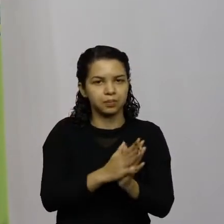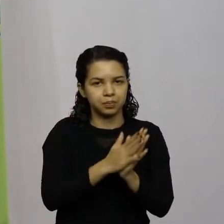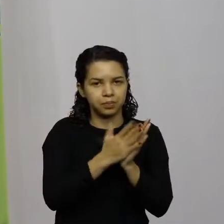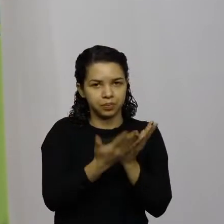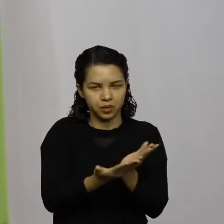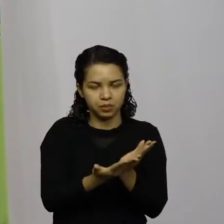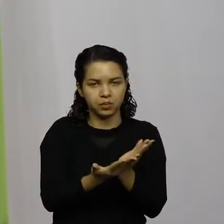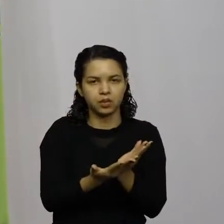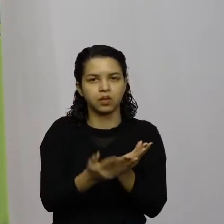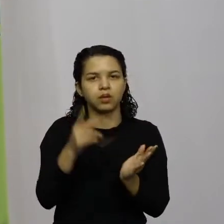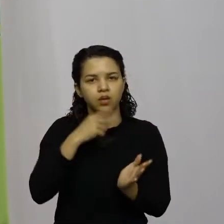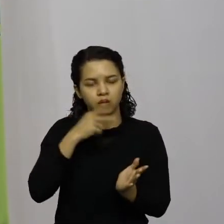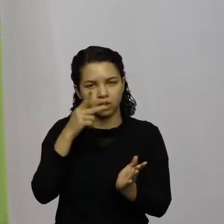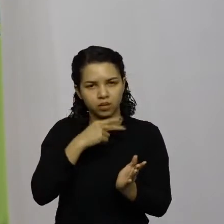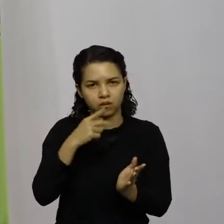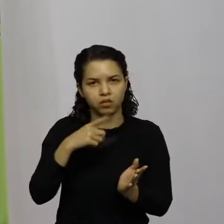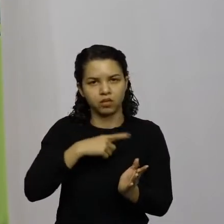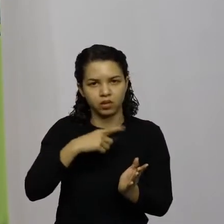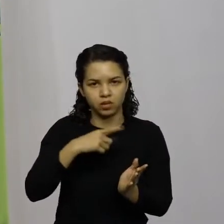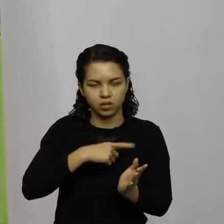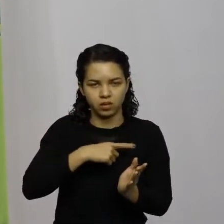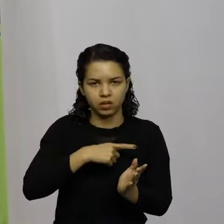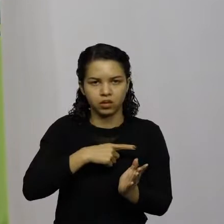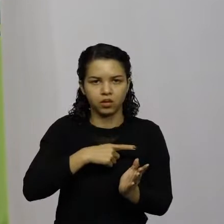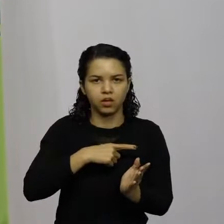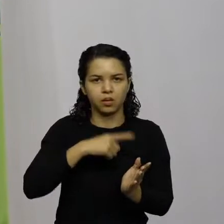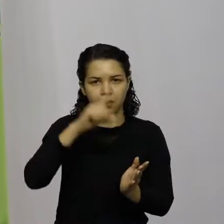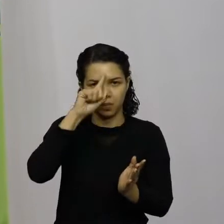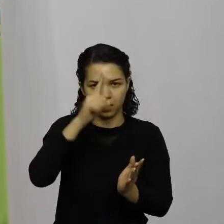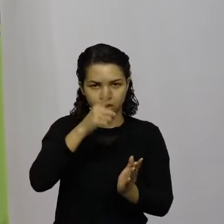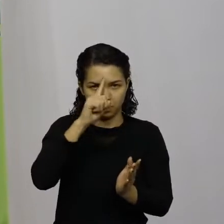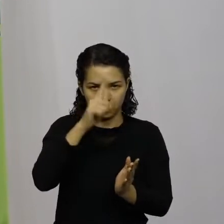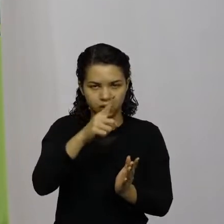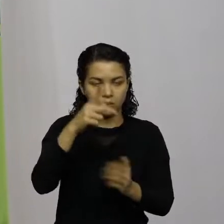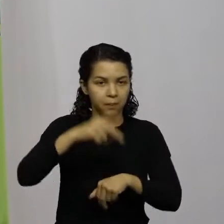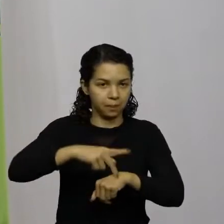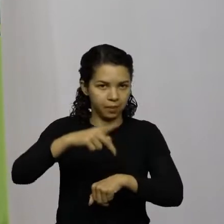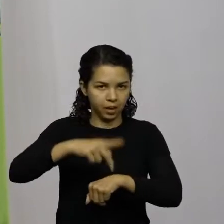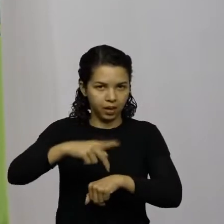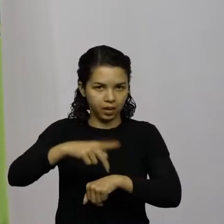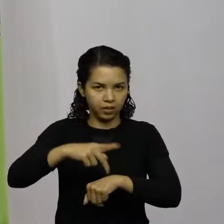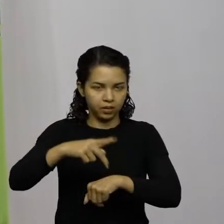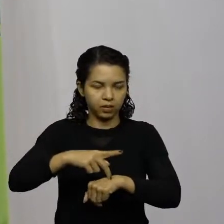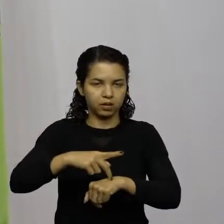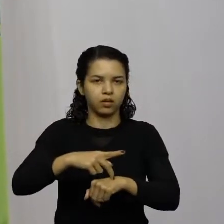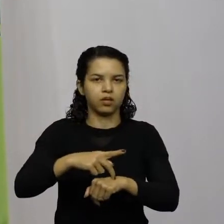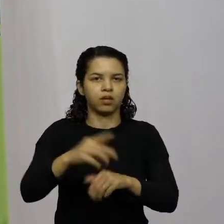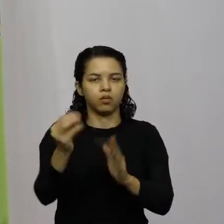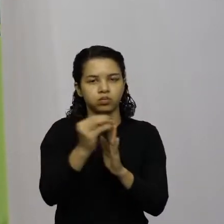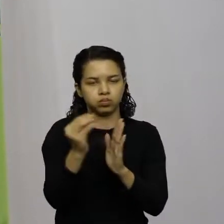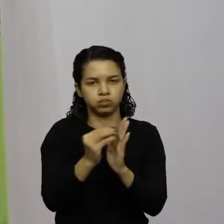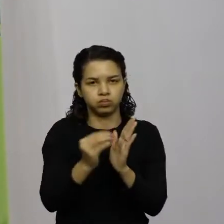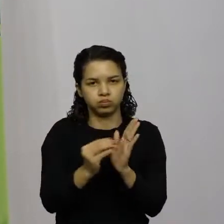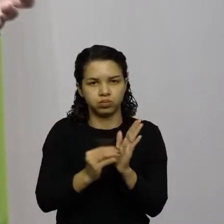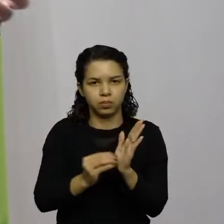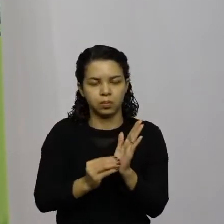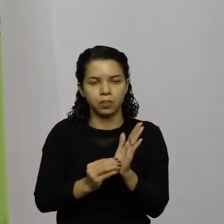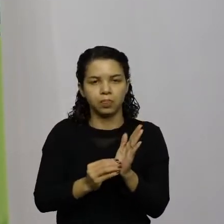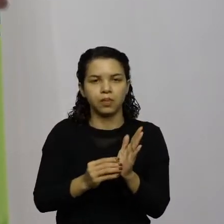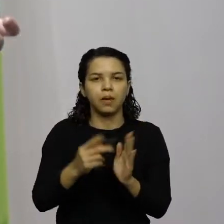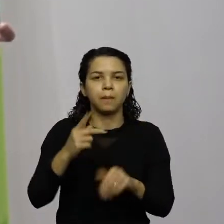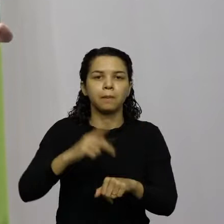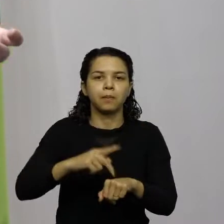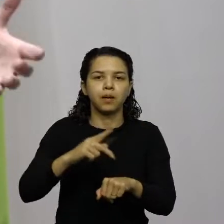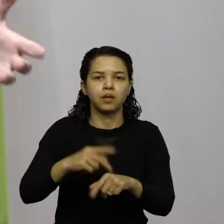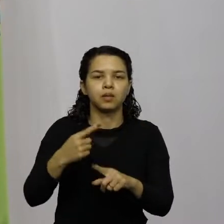Kennedy muito bem sabe, os mandamentos em pedra. E há uma simbologia aí, por que ele recebeu em pedra? Porque a pedra é